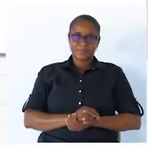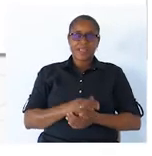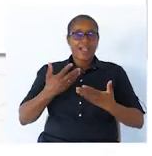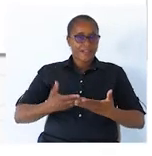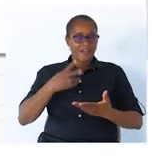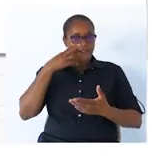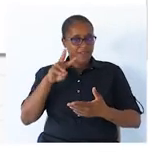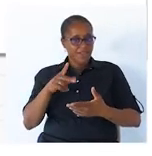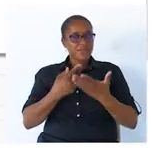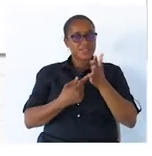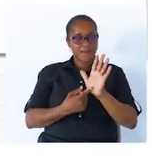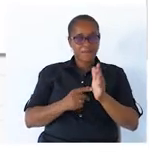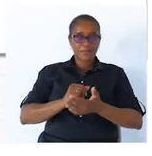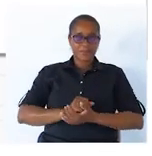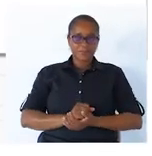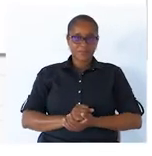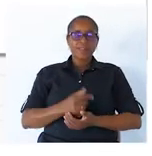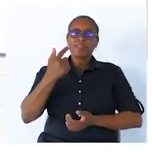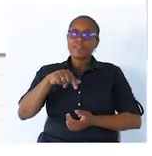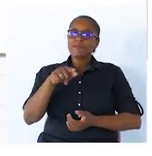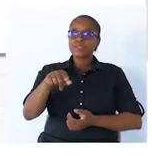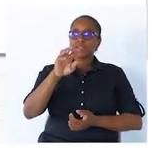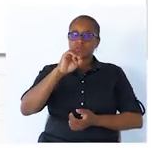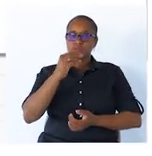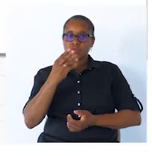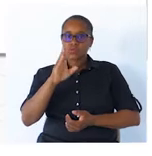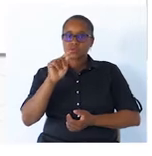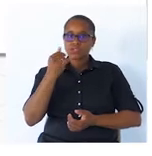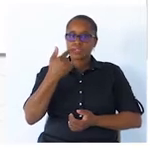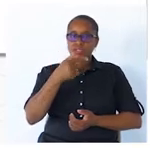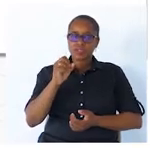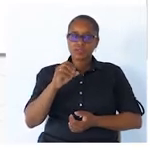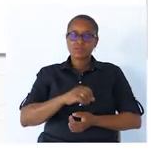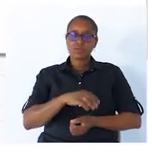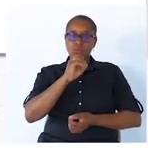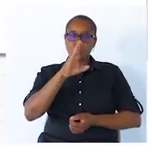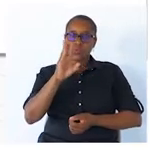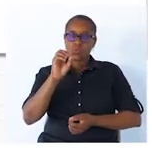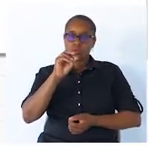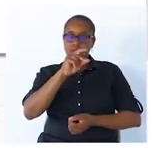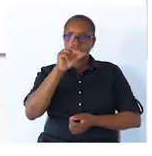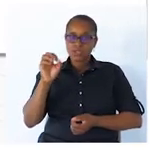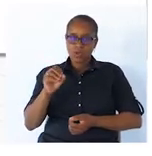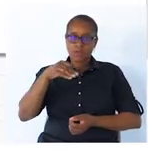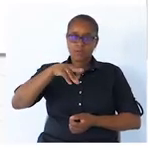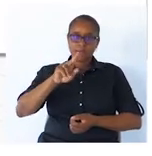Agora vejam um exemplo. Temos aqui sujeito o João. Predicado.